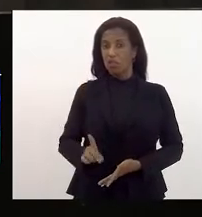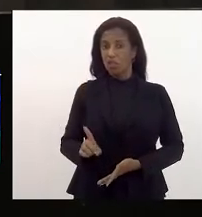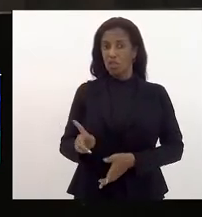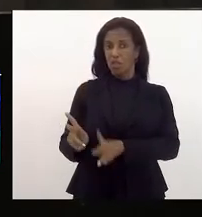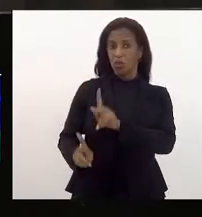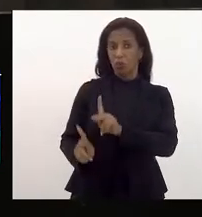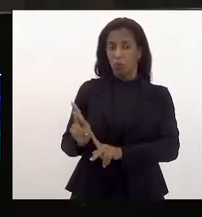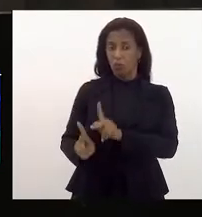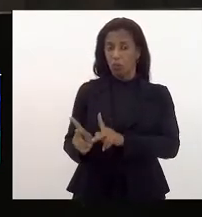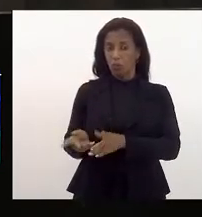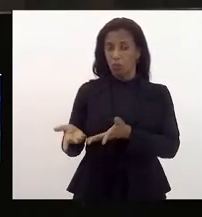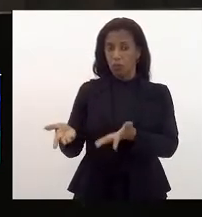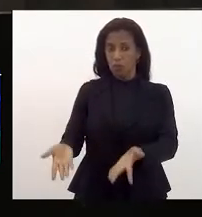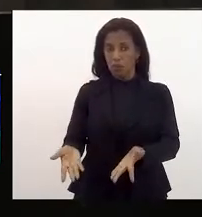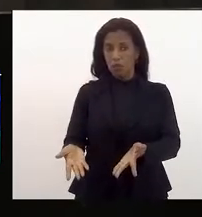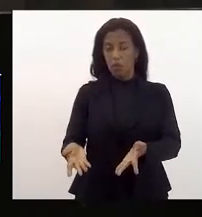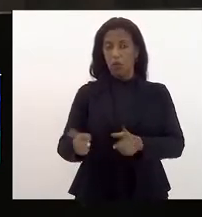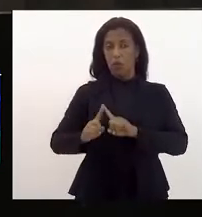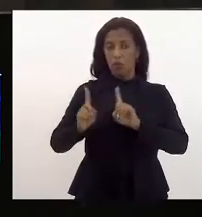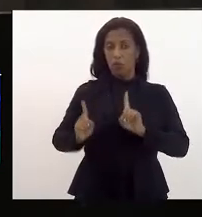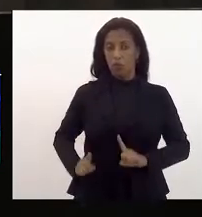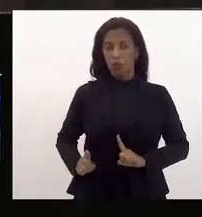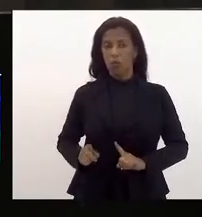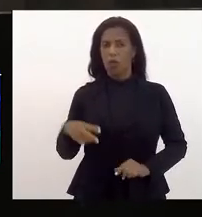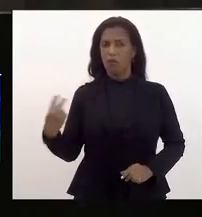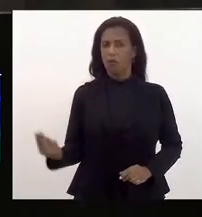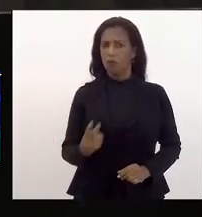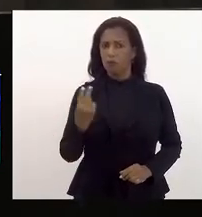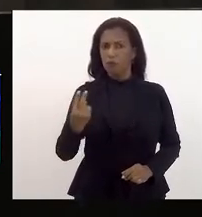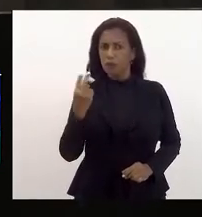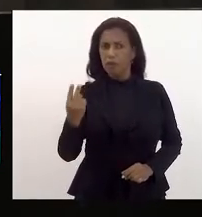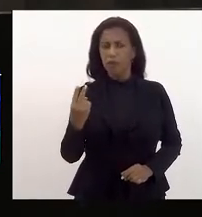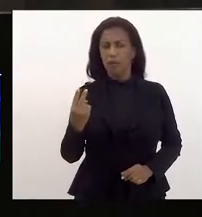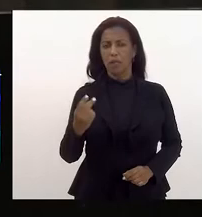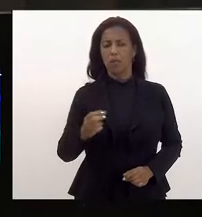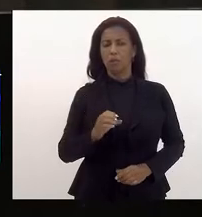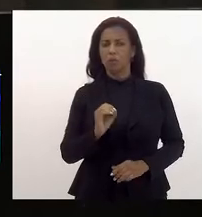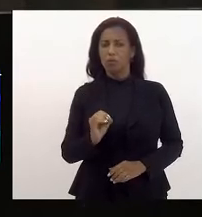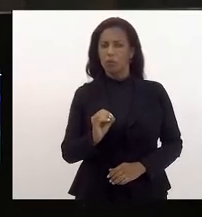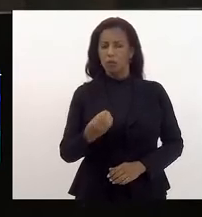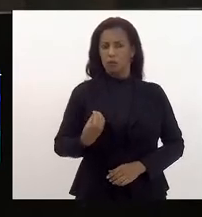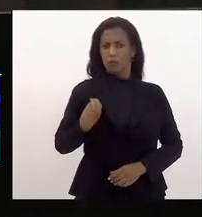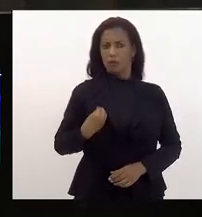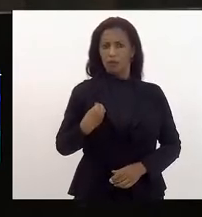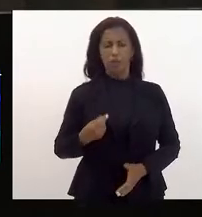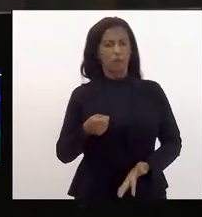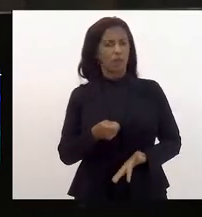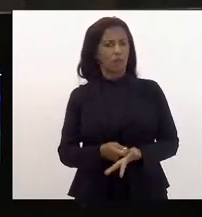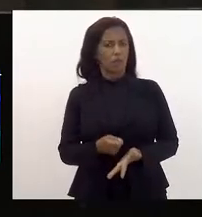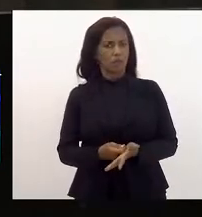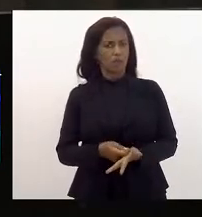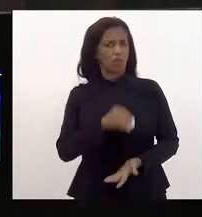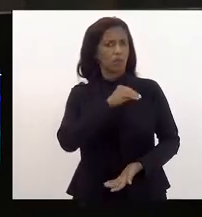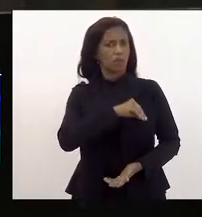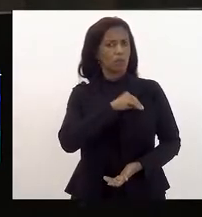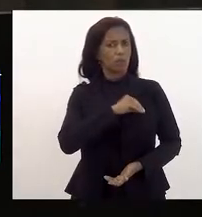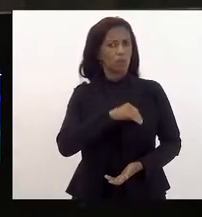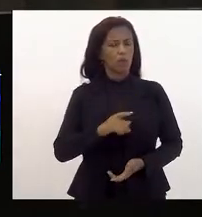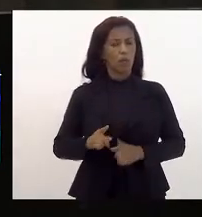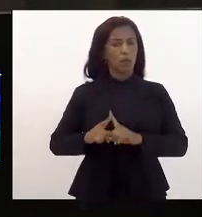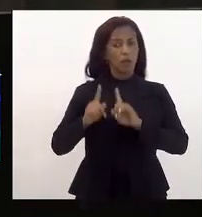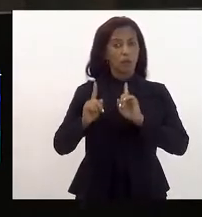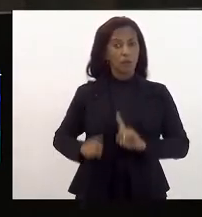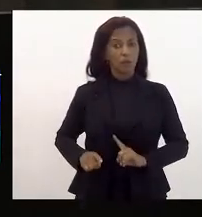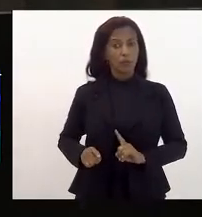população. Um servidor público valorizado no seu ofício e na sua garantia de renda é um servidor